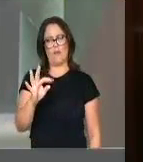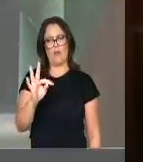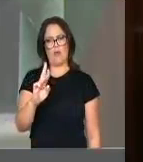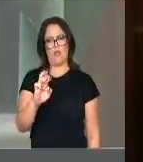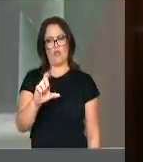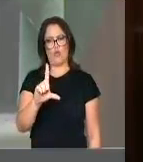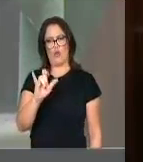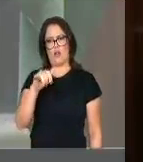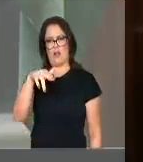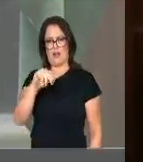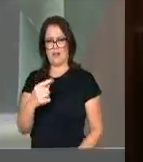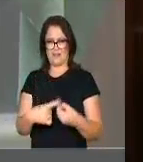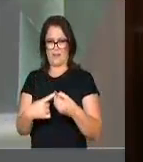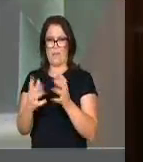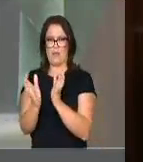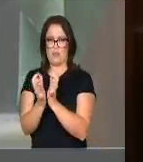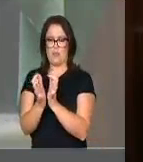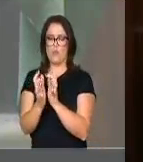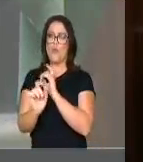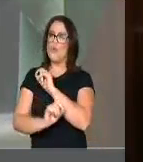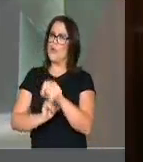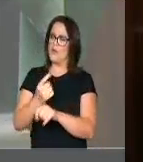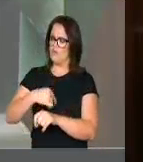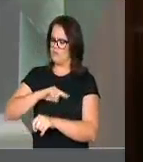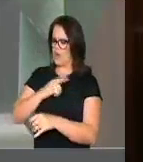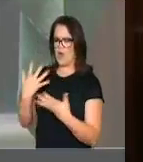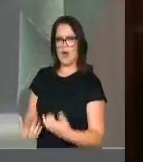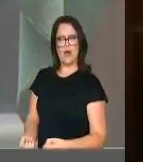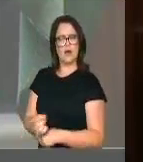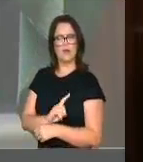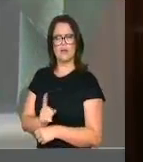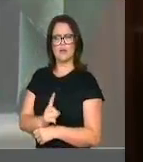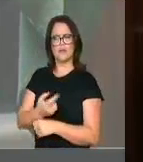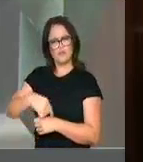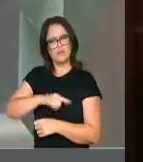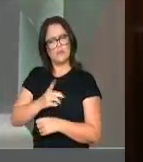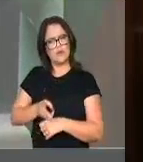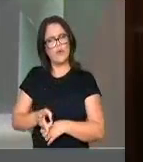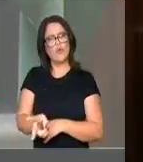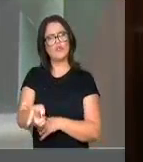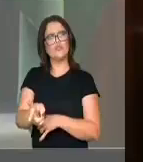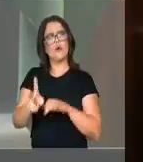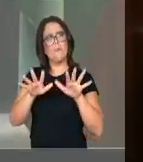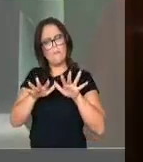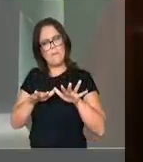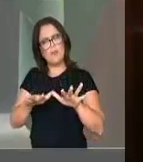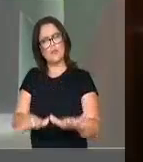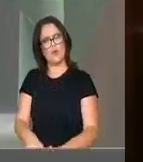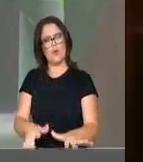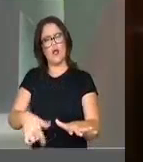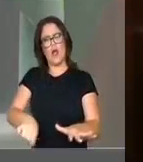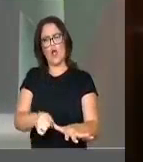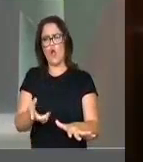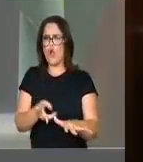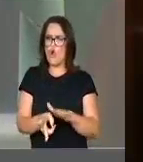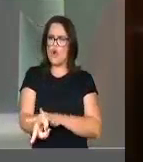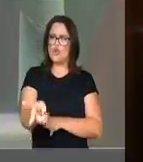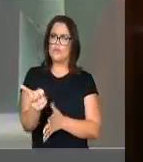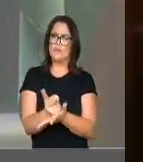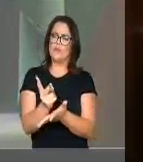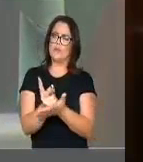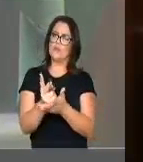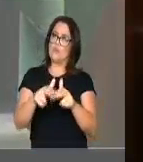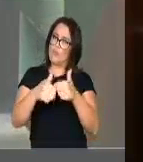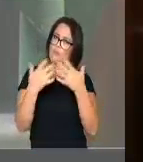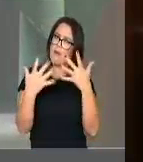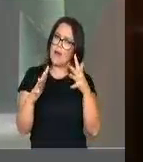no rol de privatização, e nós não vamos aceitar. Nós queremos o aeroporto de Petrolina da maneira como está. Petrolina,